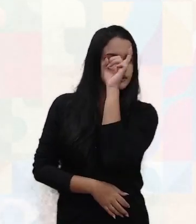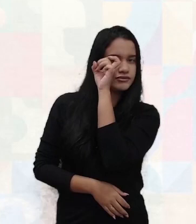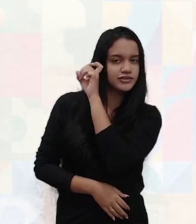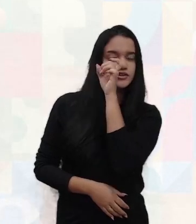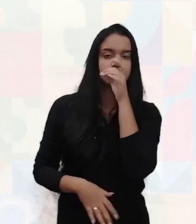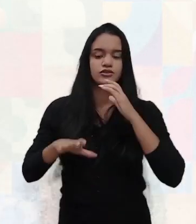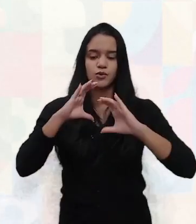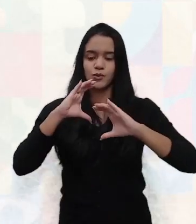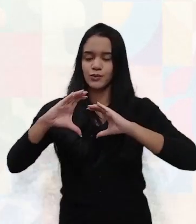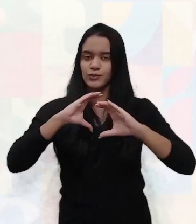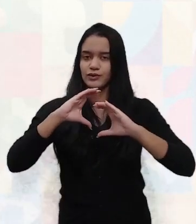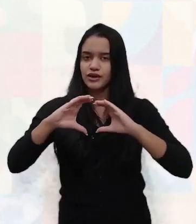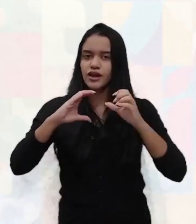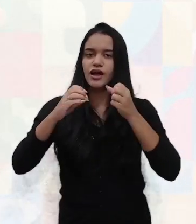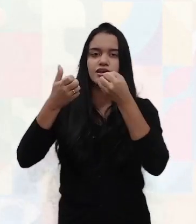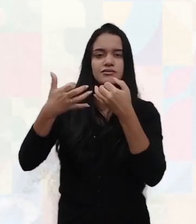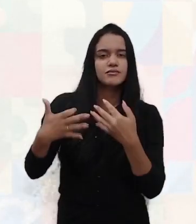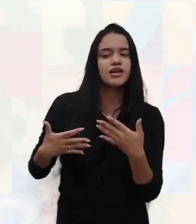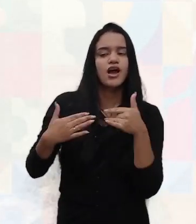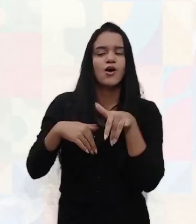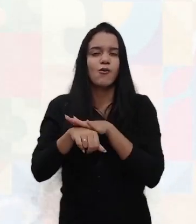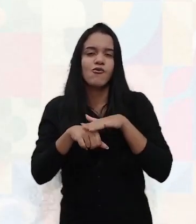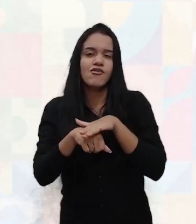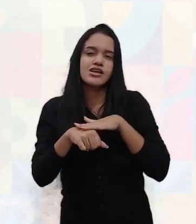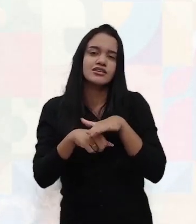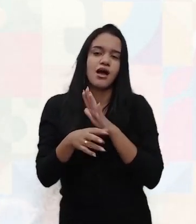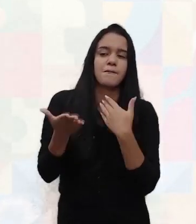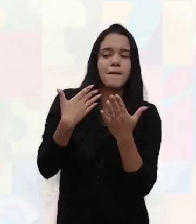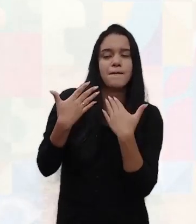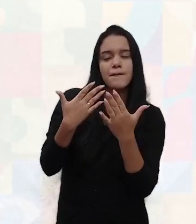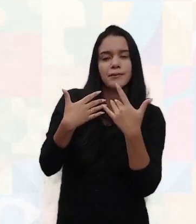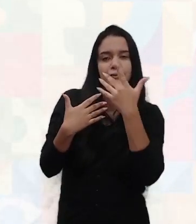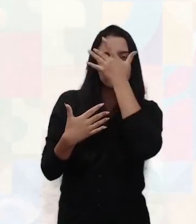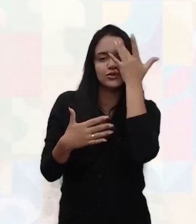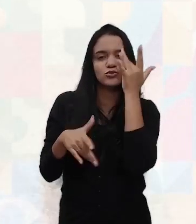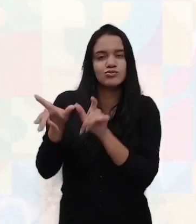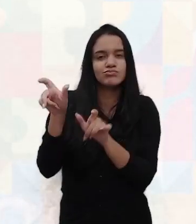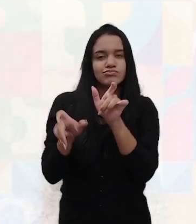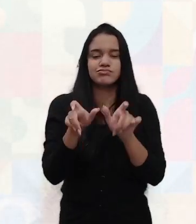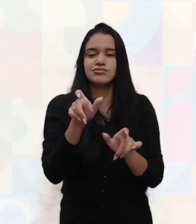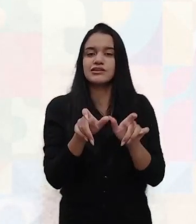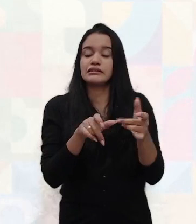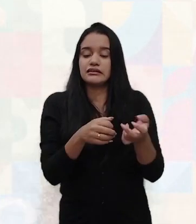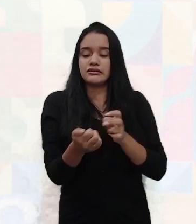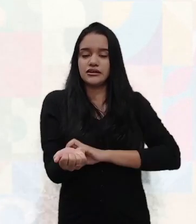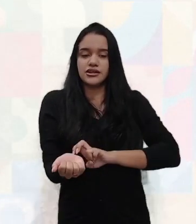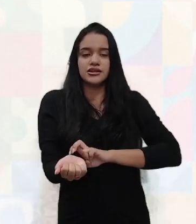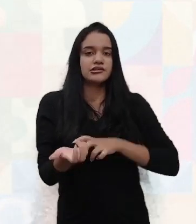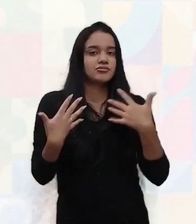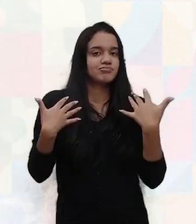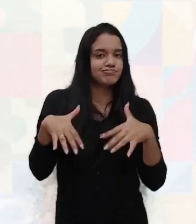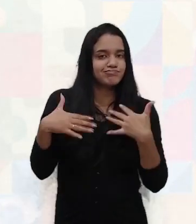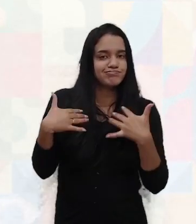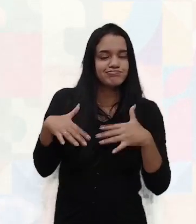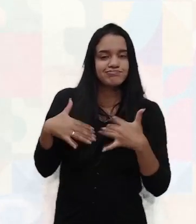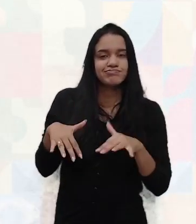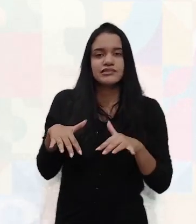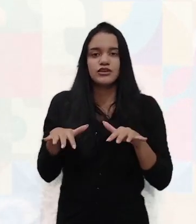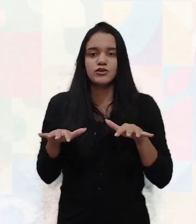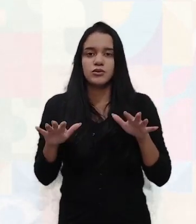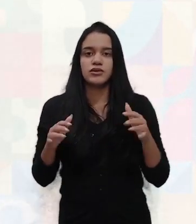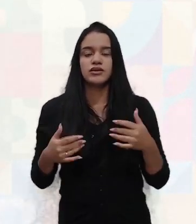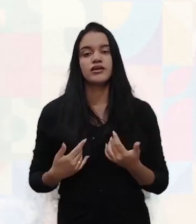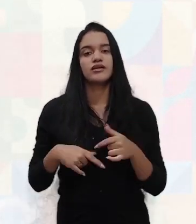se comunicar, falar com pessoas, talvez lhe cause uma certa aversão, lhe deixe um pouco nervoso, você fique lá com a mão